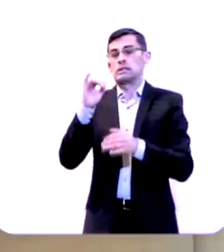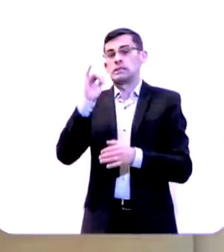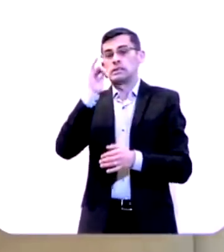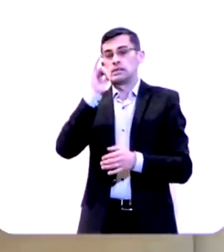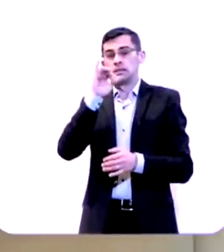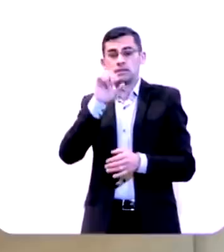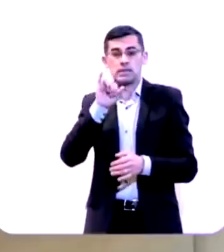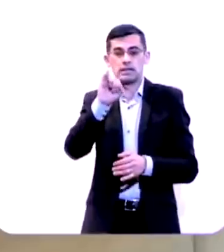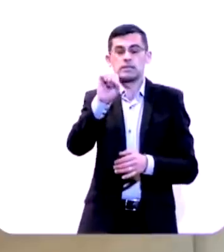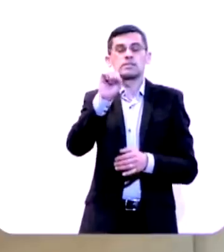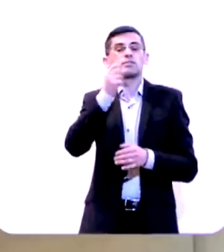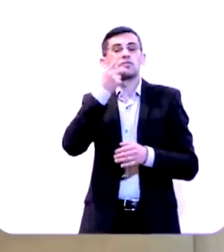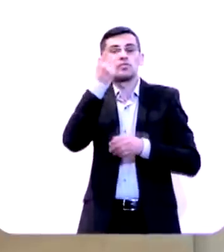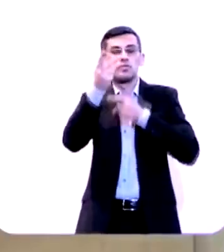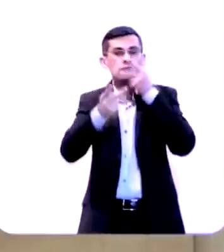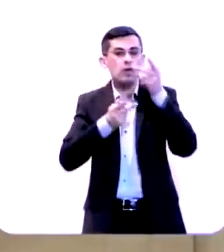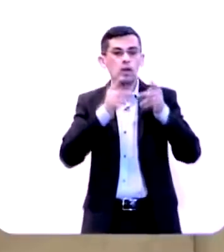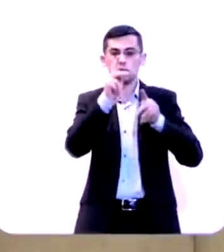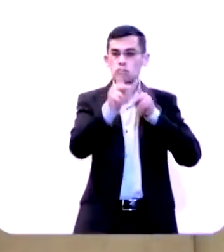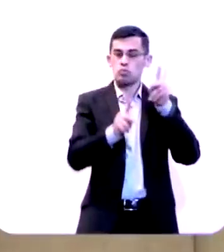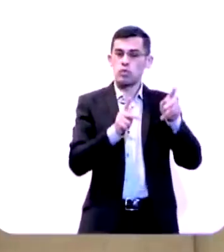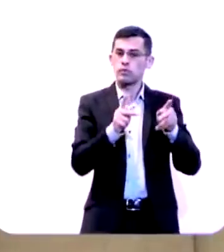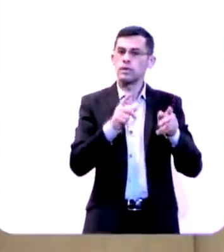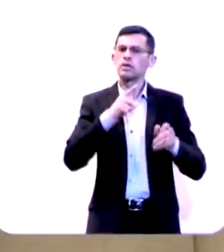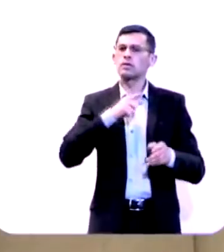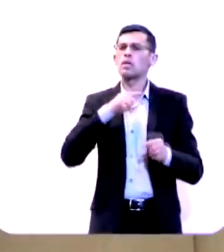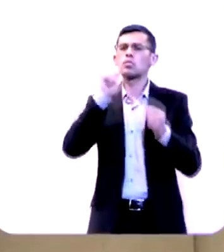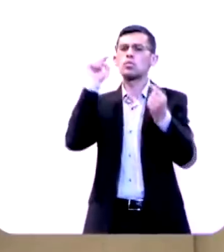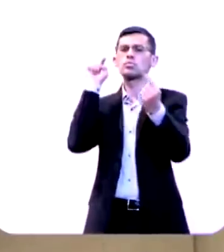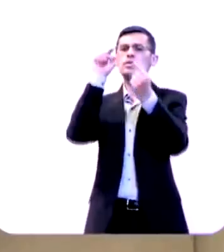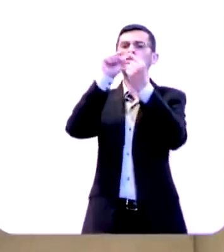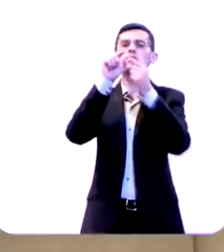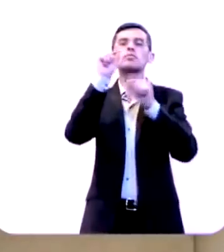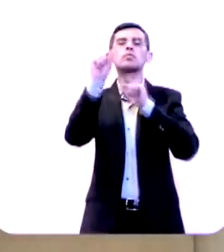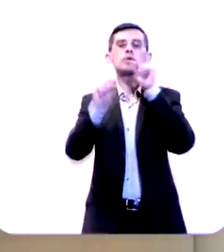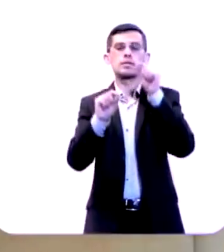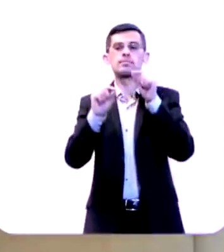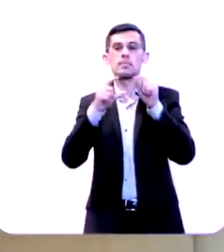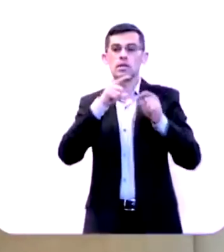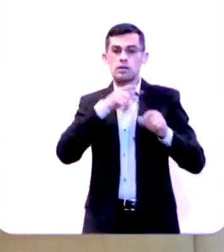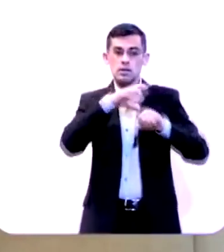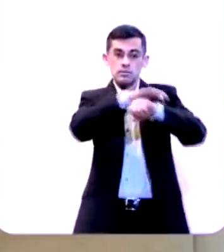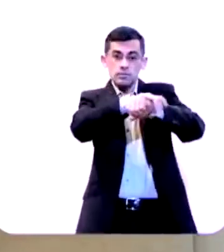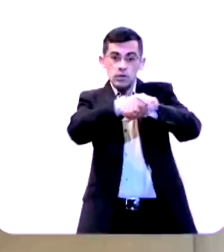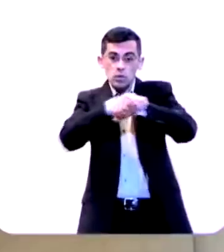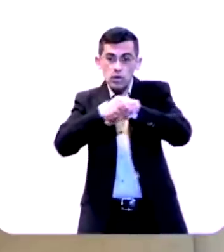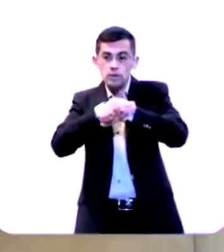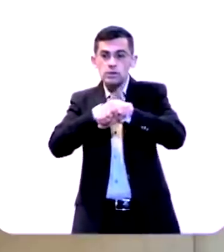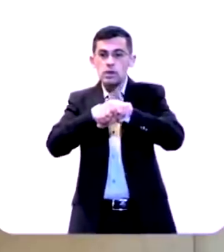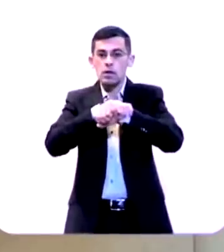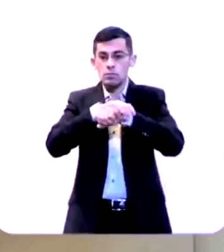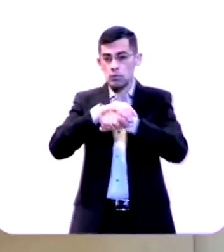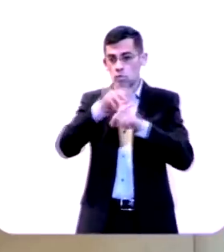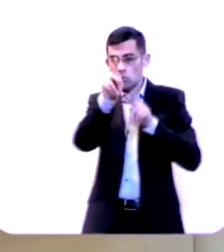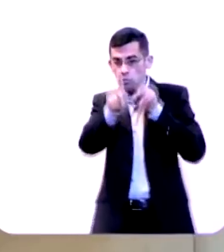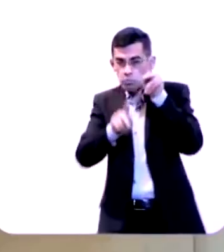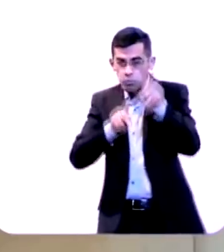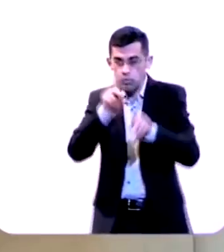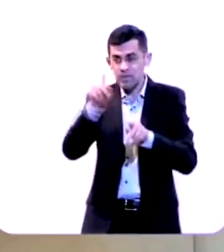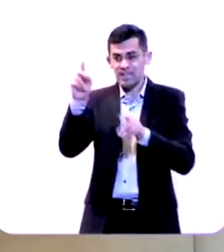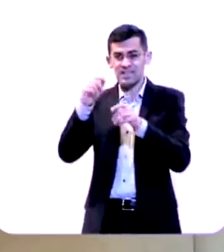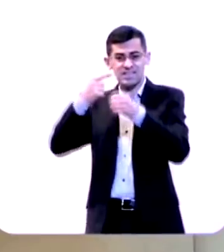é proferida. E ela tem como objetivo assegurar aos judeus que a sua fraca